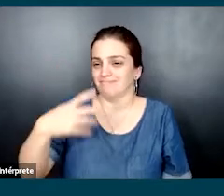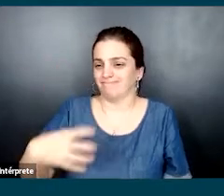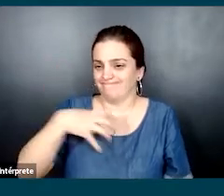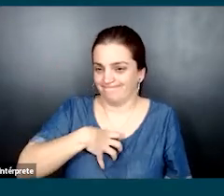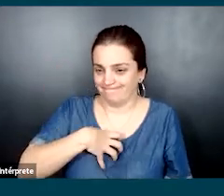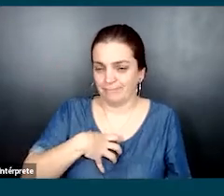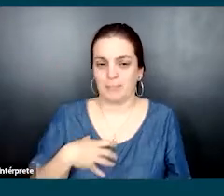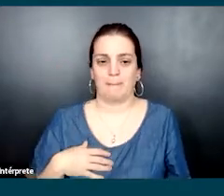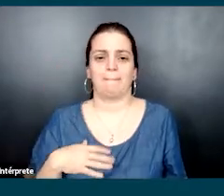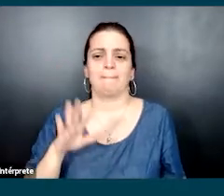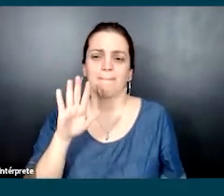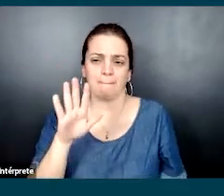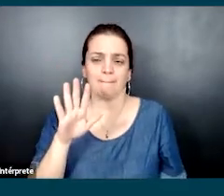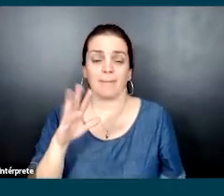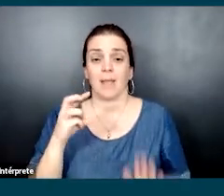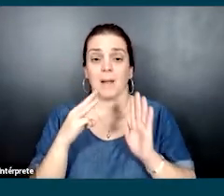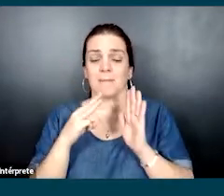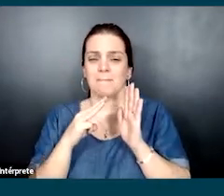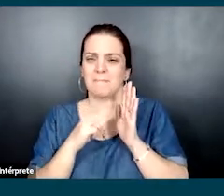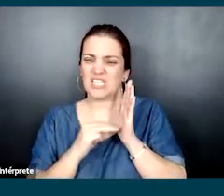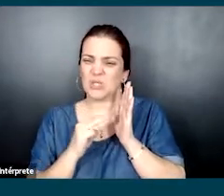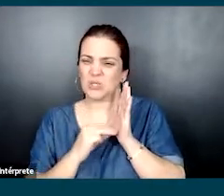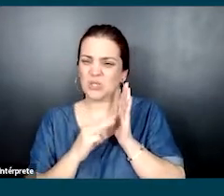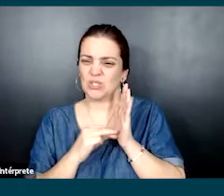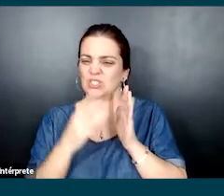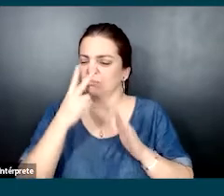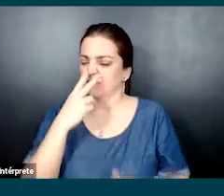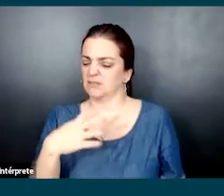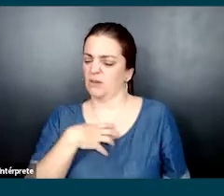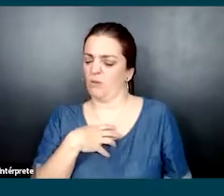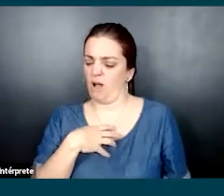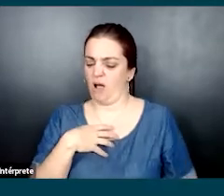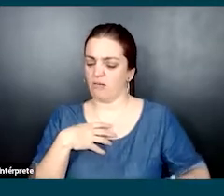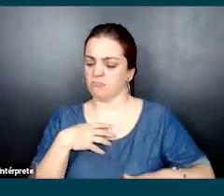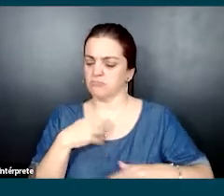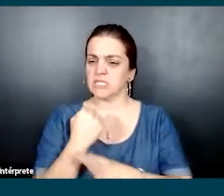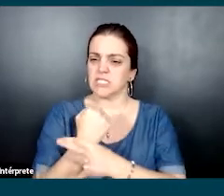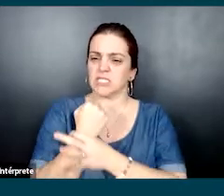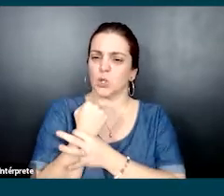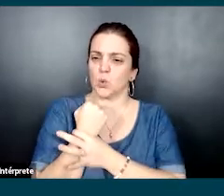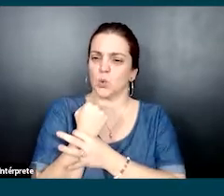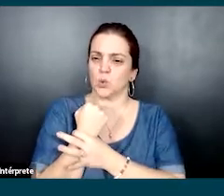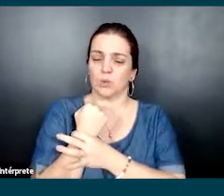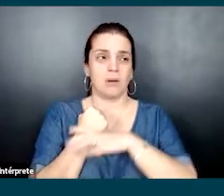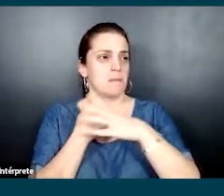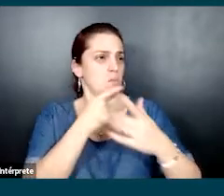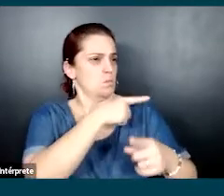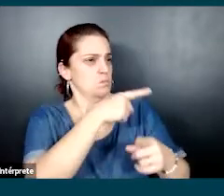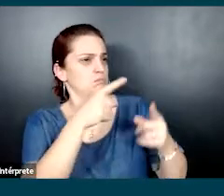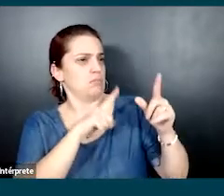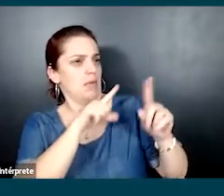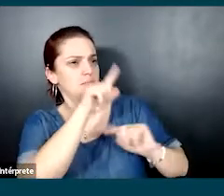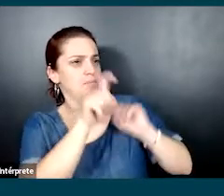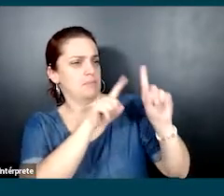Bom, a primeira coisa, metodologia, ela, de cara, parece um lugar muito seguro quando a gente está falando de um ambiente de